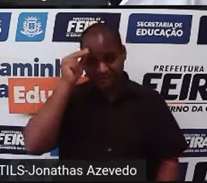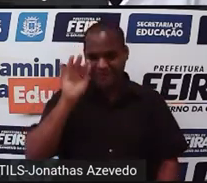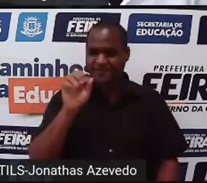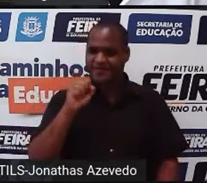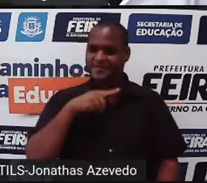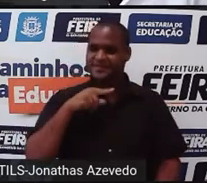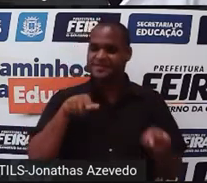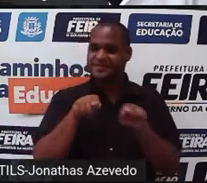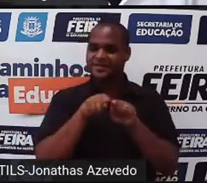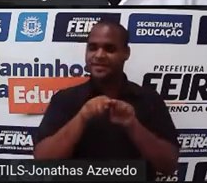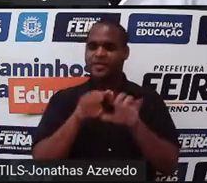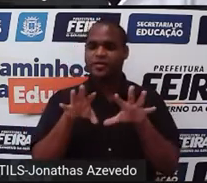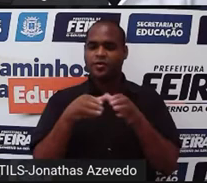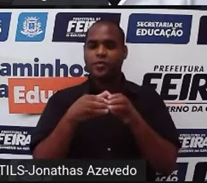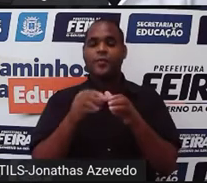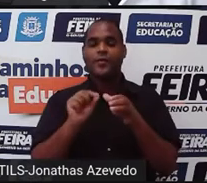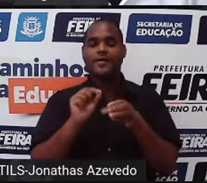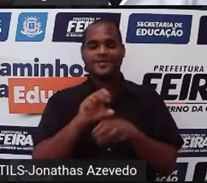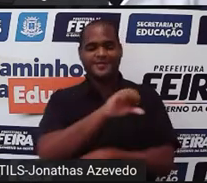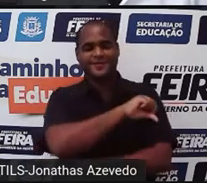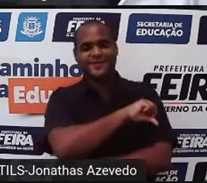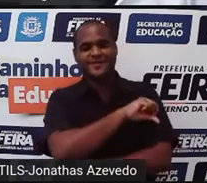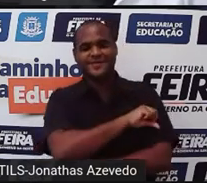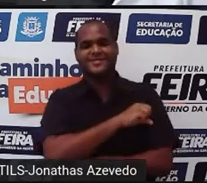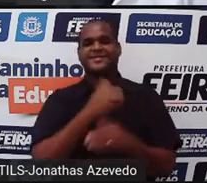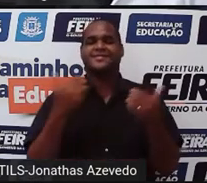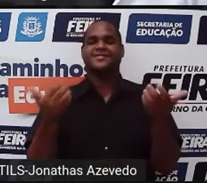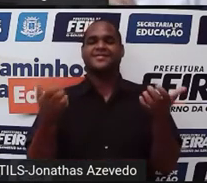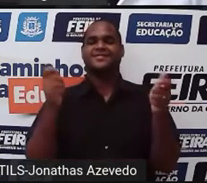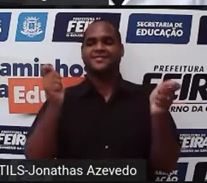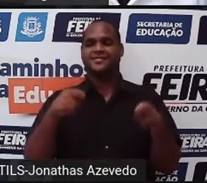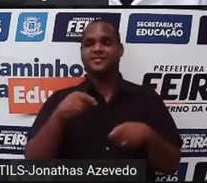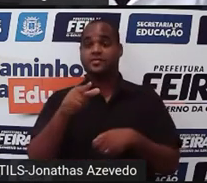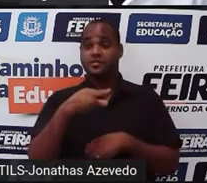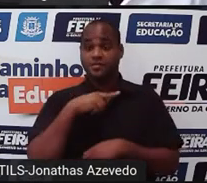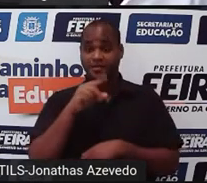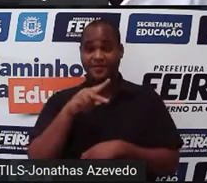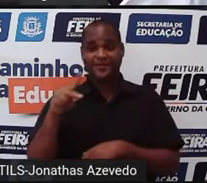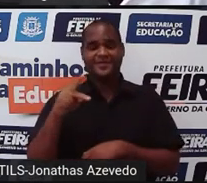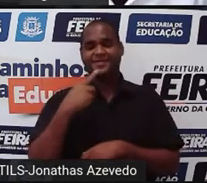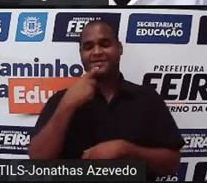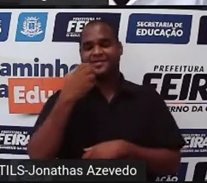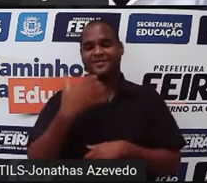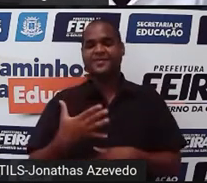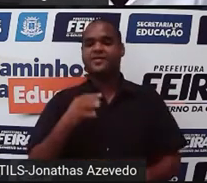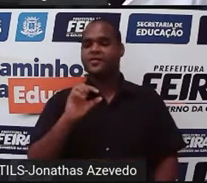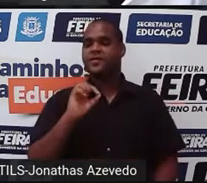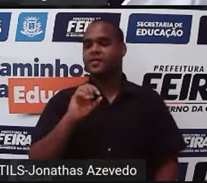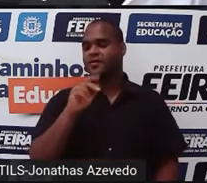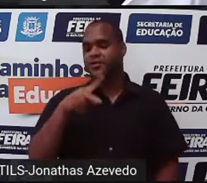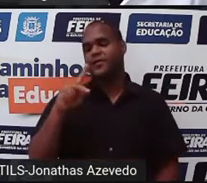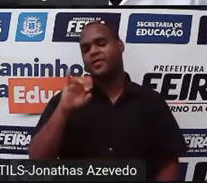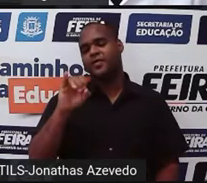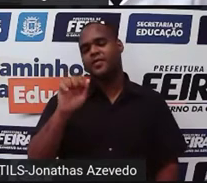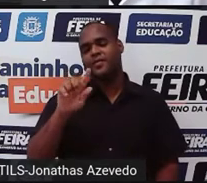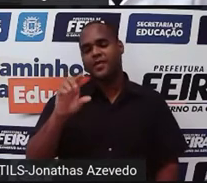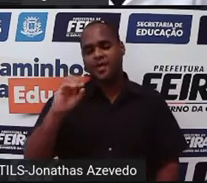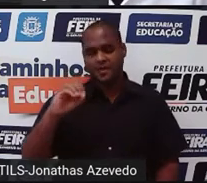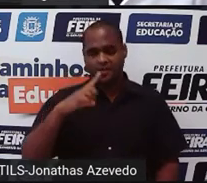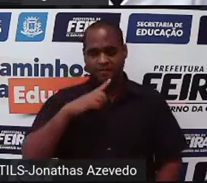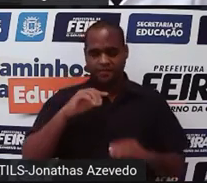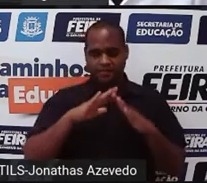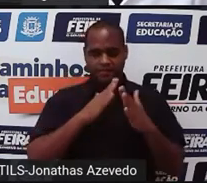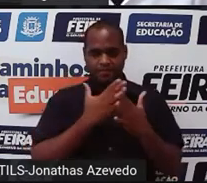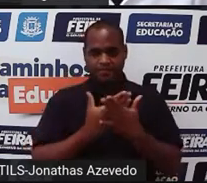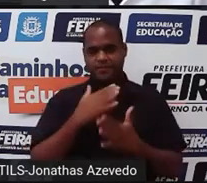das turmas de nono ano, é isso aí! Esse professor que fala aqui é o professor Iago Ramos, vem lá da